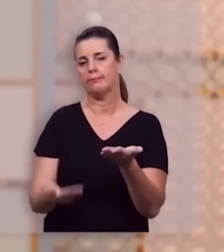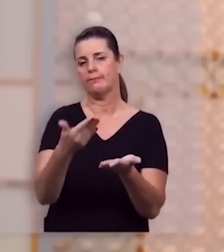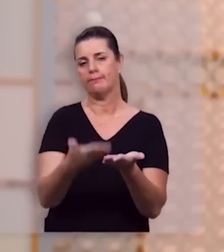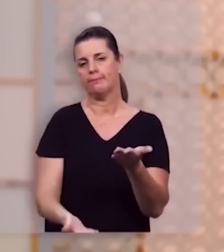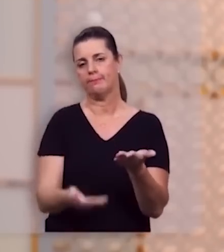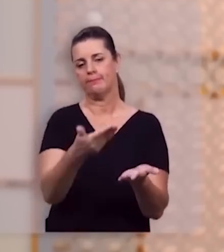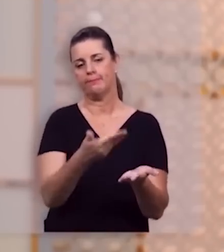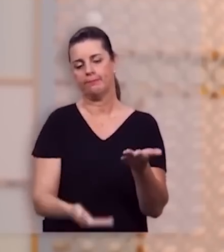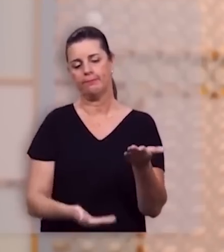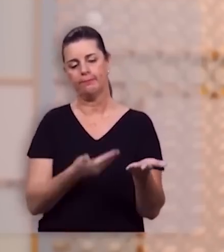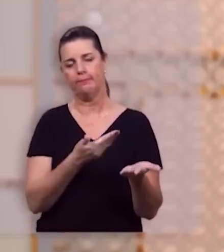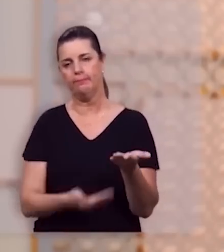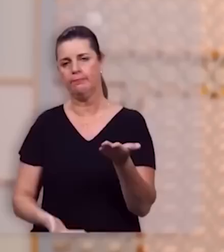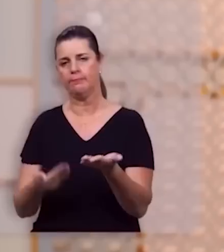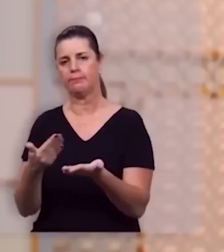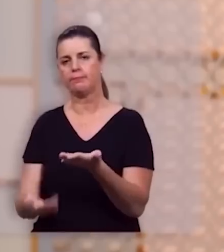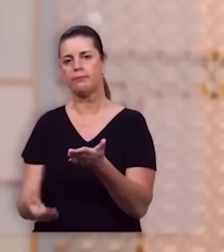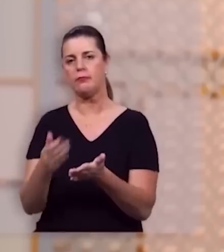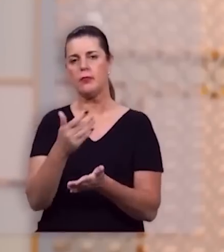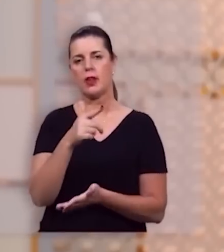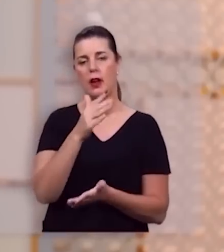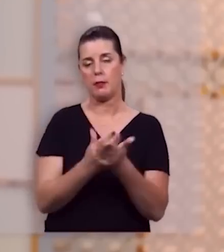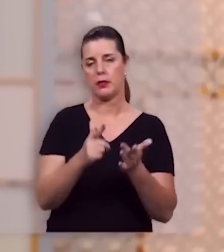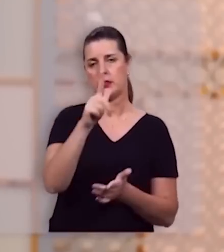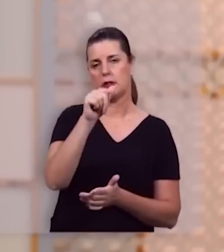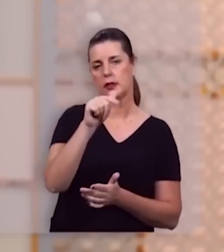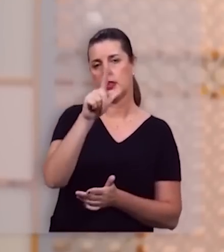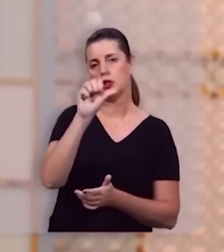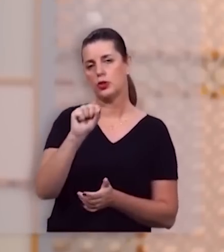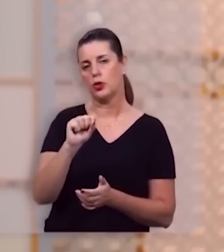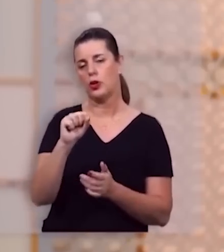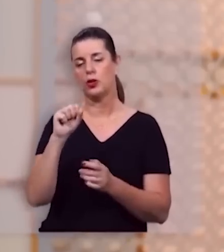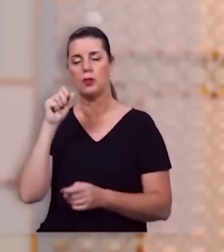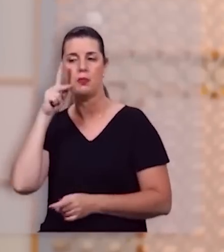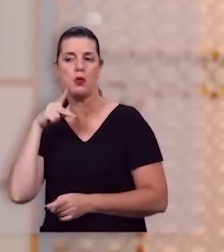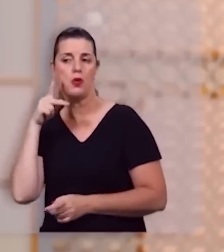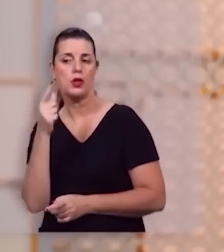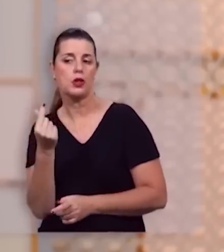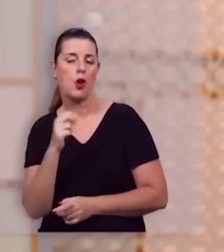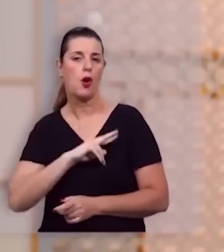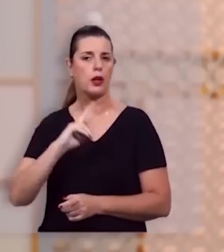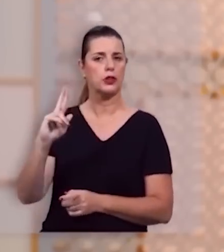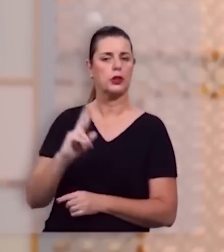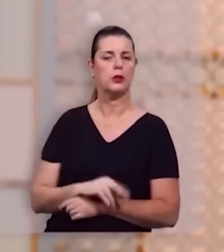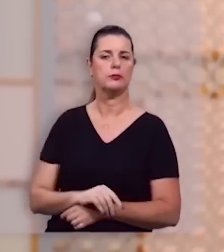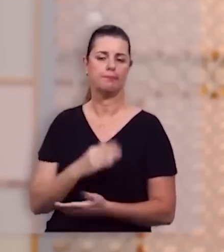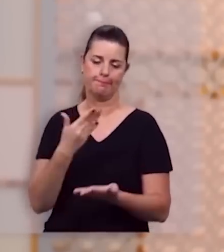A queda da grande Babilônia no capítulo 17 e 18, que é o sistema político, econômico e religioso,